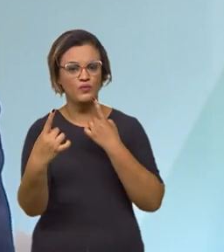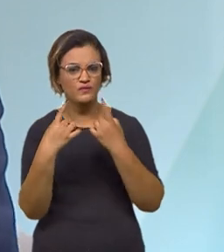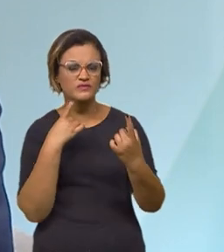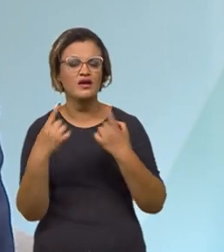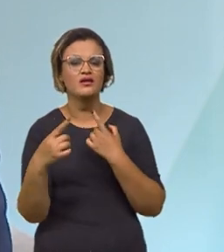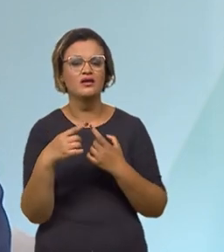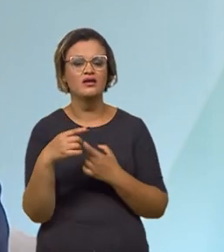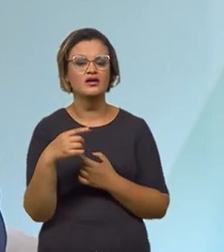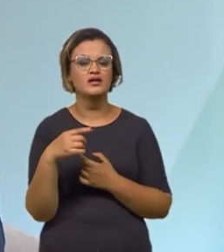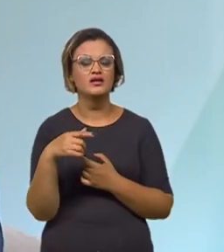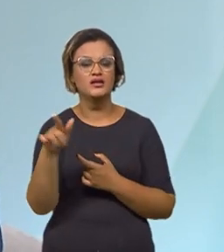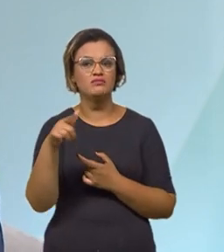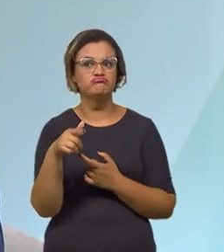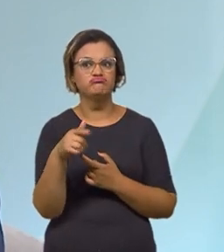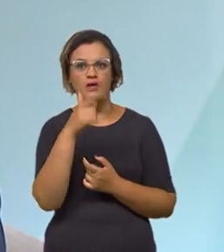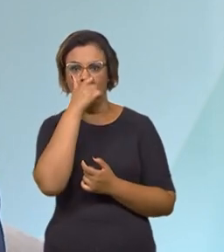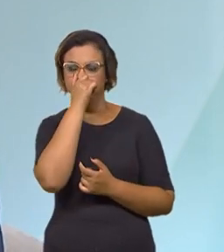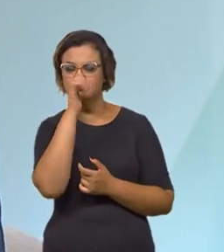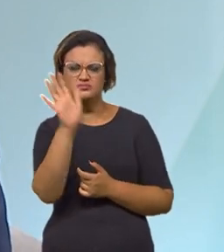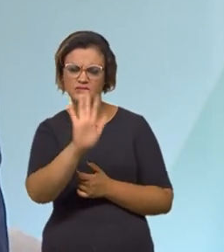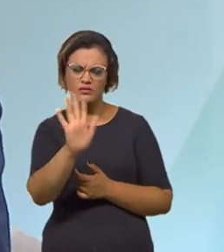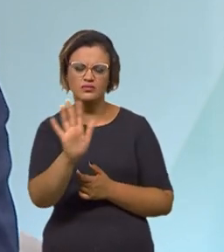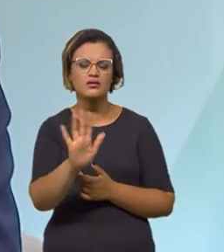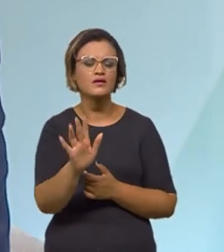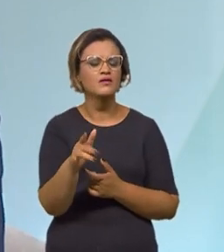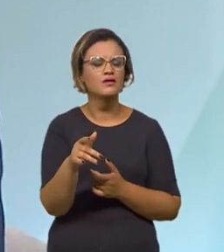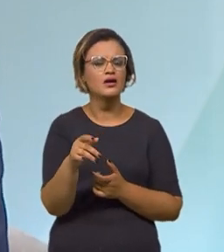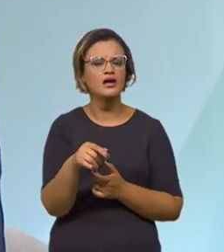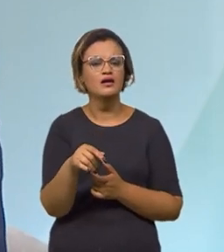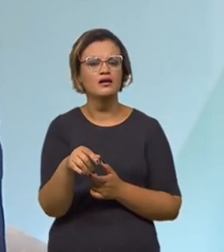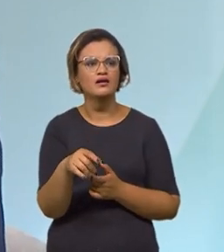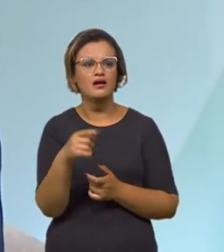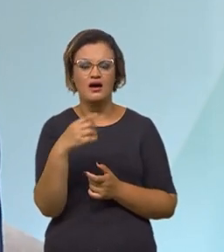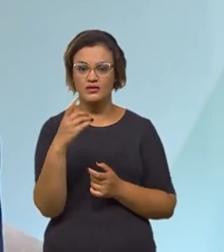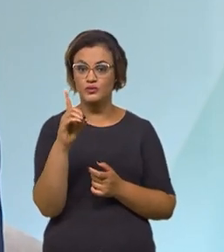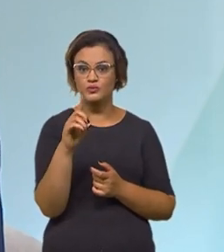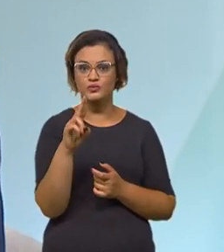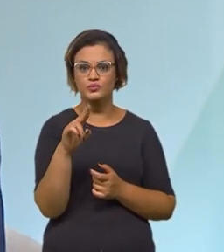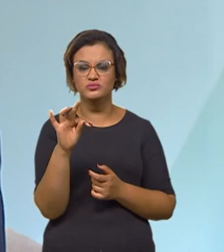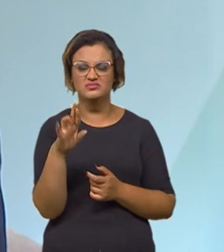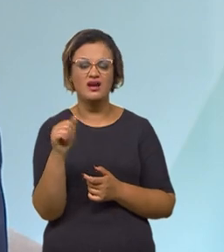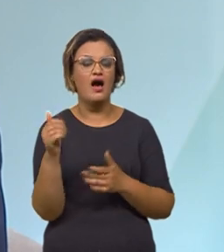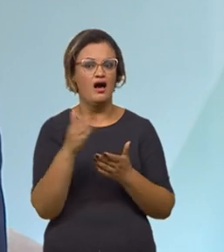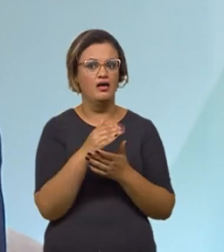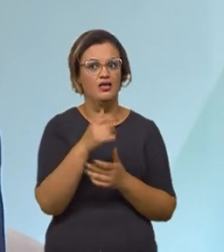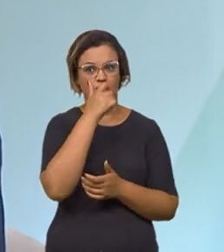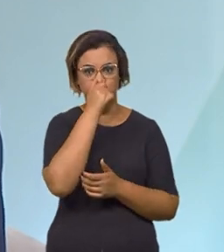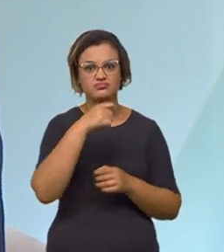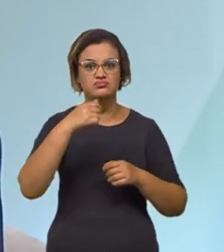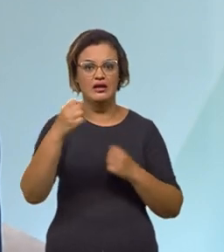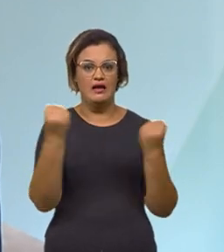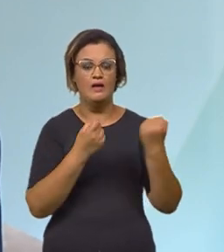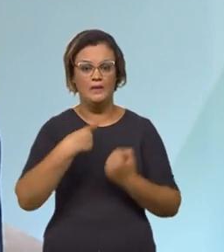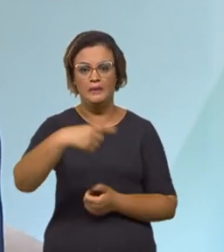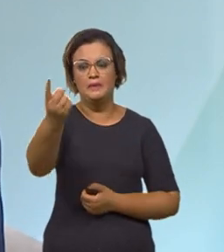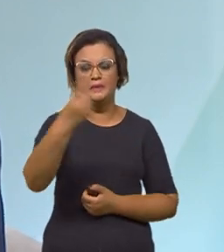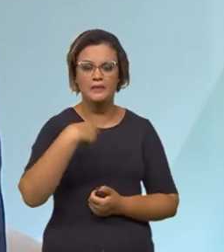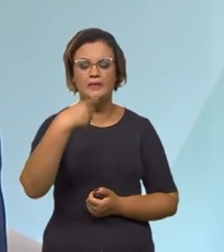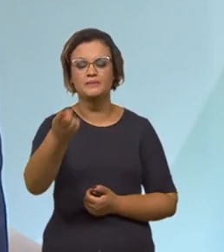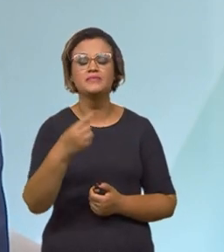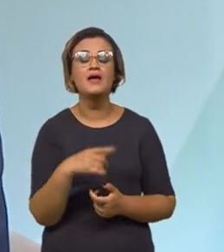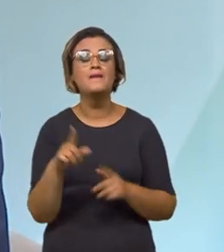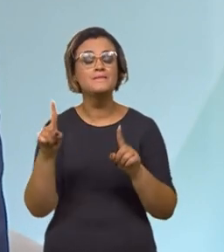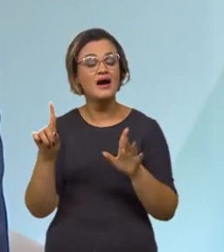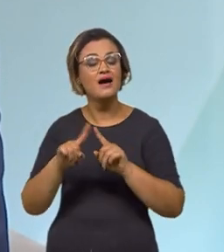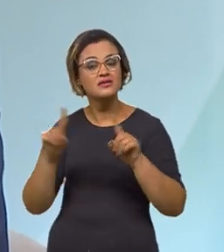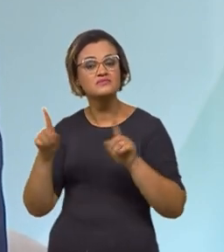rodovias que não têm um fluxo também, talvez, tão intenso, como é a Rio-São Paulo, a Dutra. Bom, nós vamos ter ali um investimento na ordem de 14